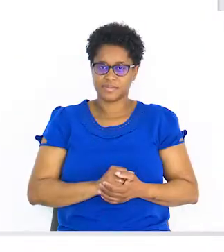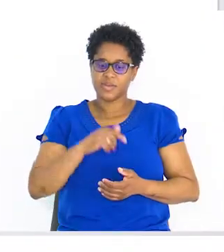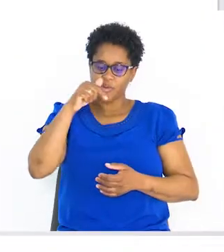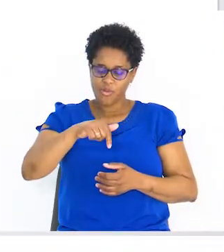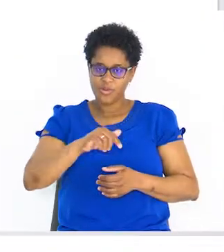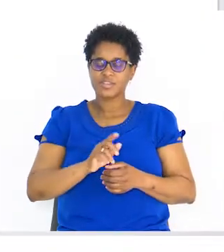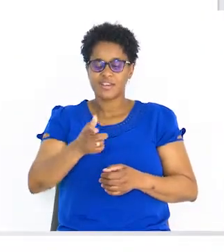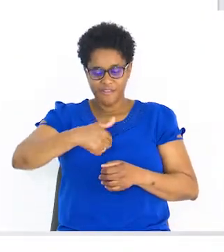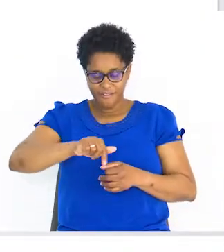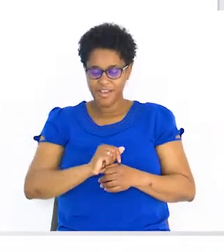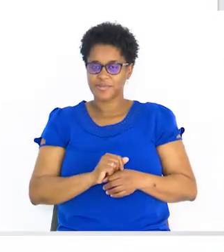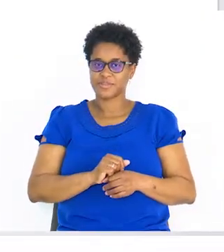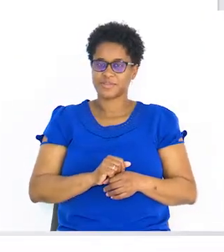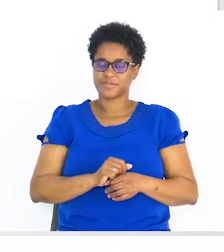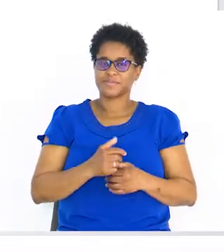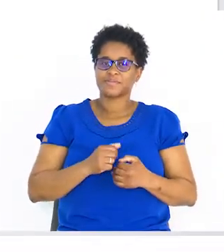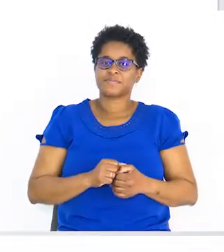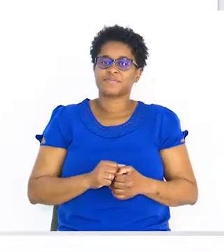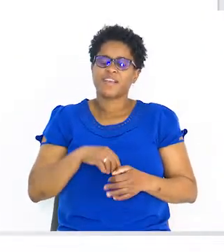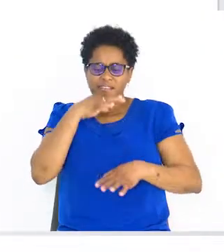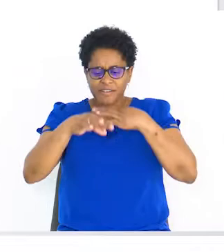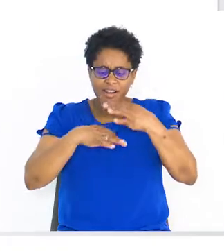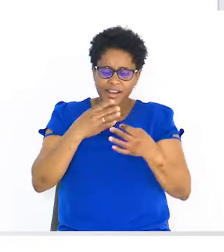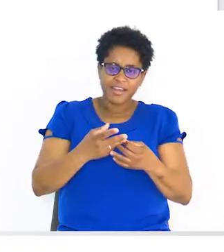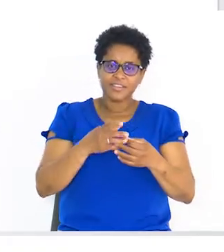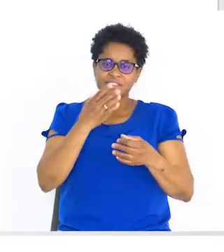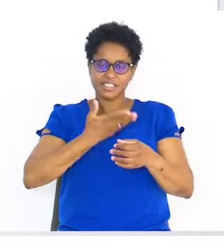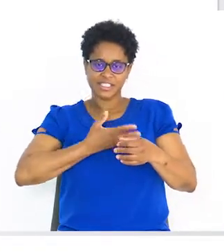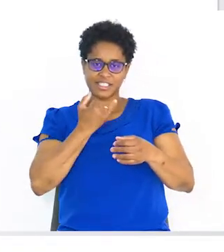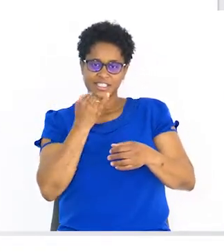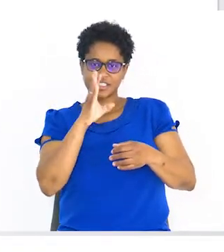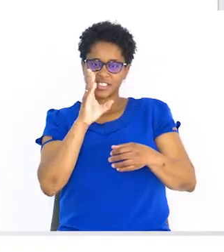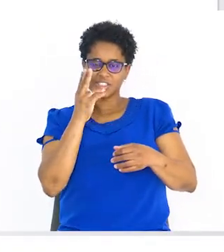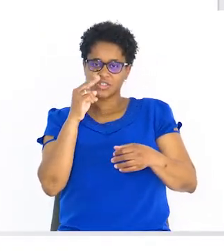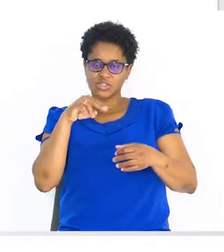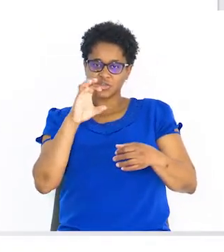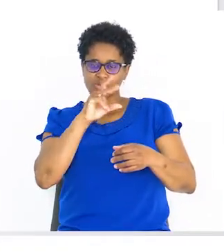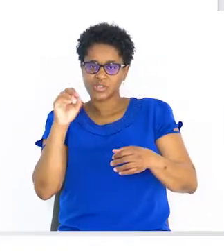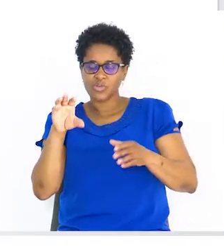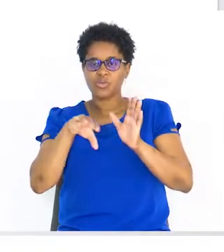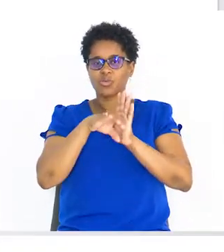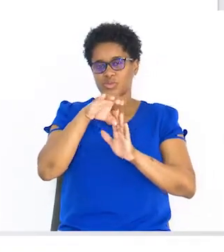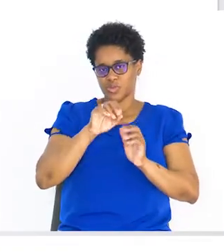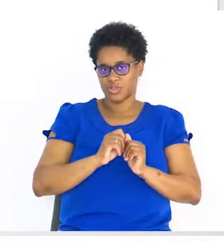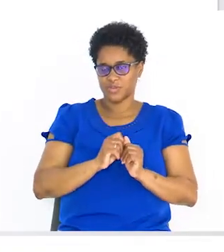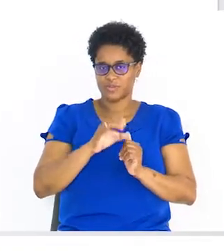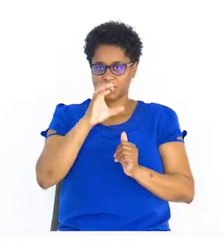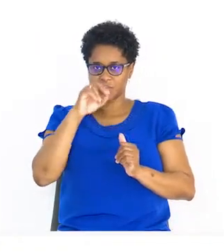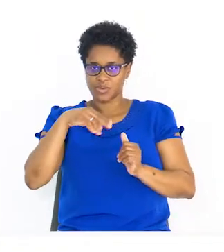Hoje vamos falar sobre disjunção de condições.